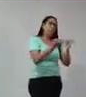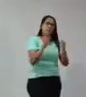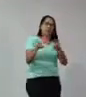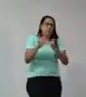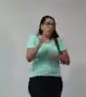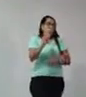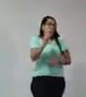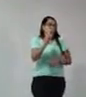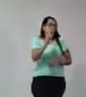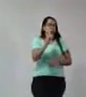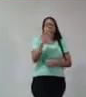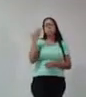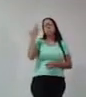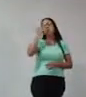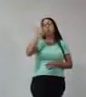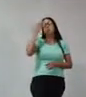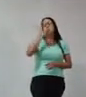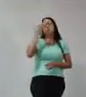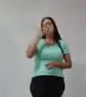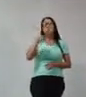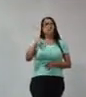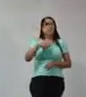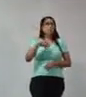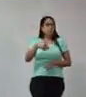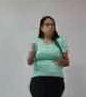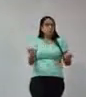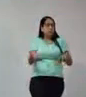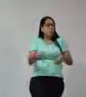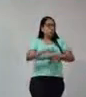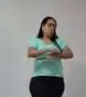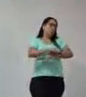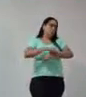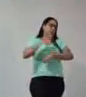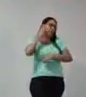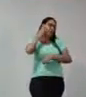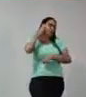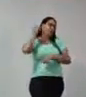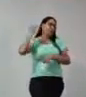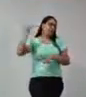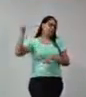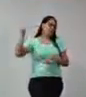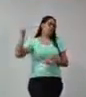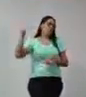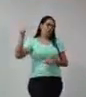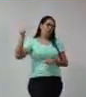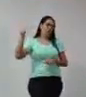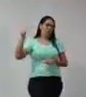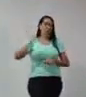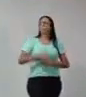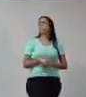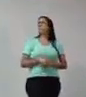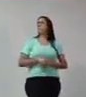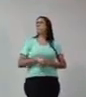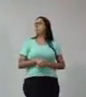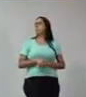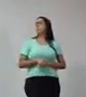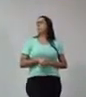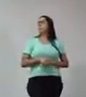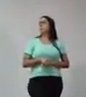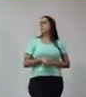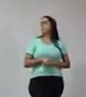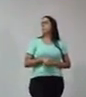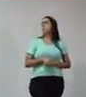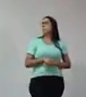têm essa noção. Então, isso também leva em palestras, para familiares de pacientes com